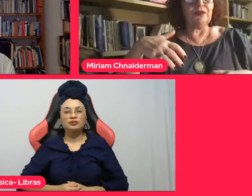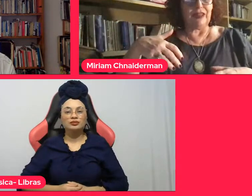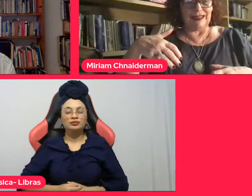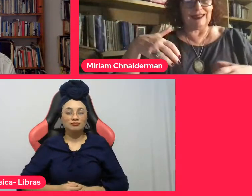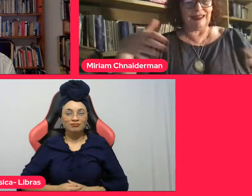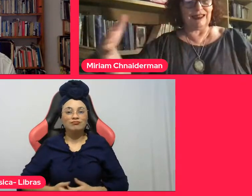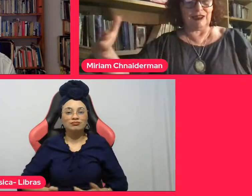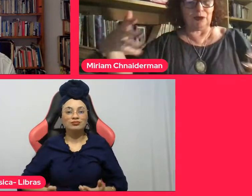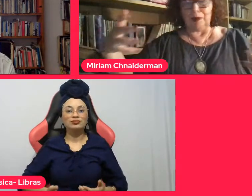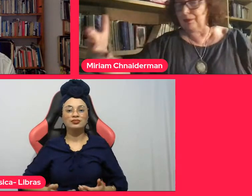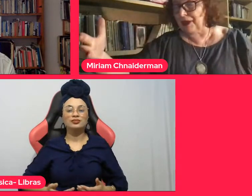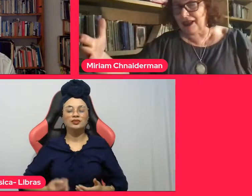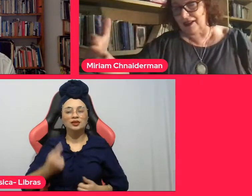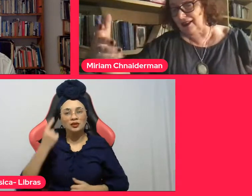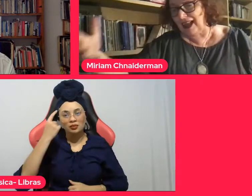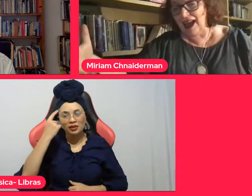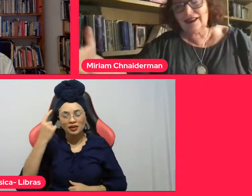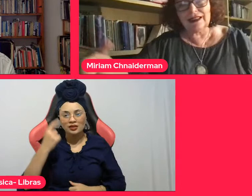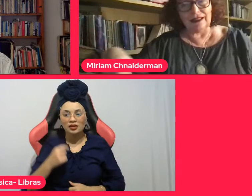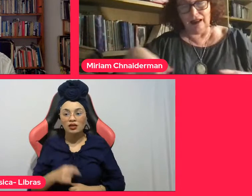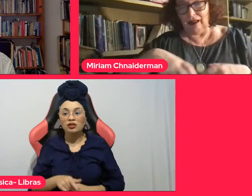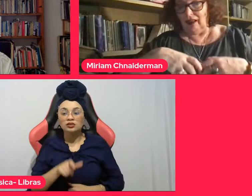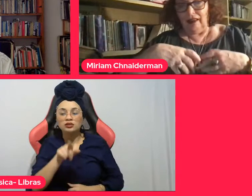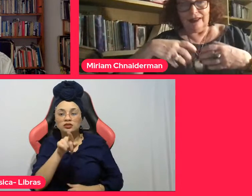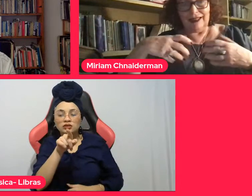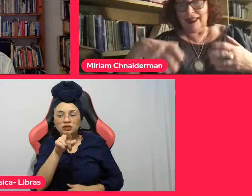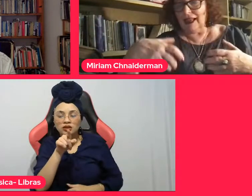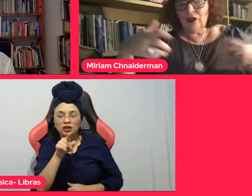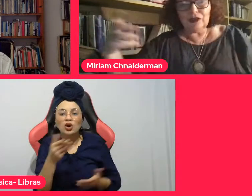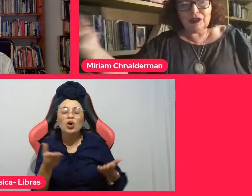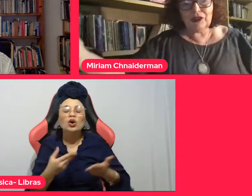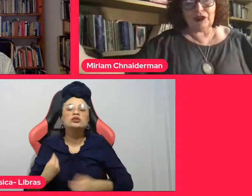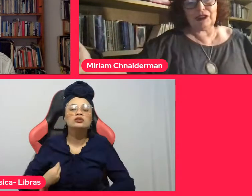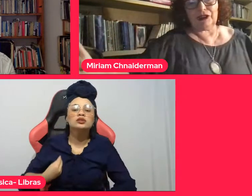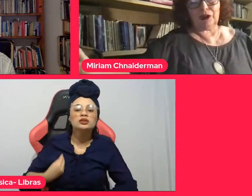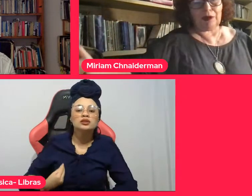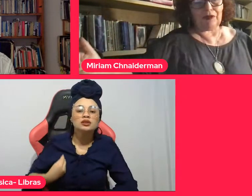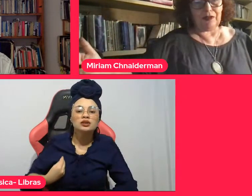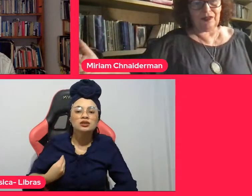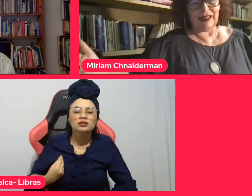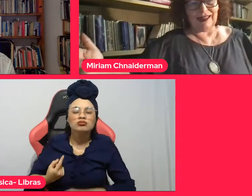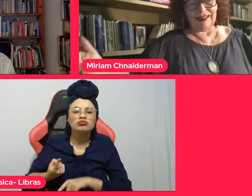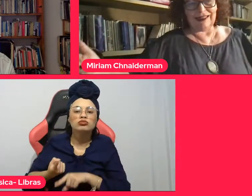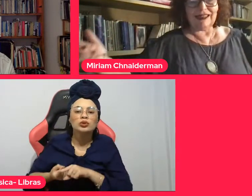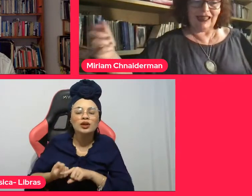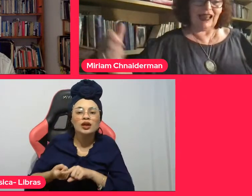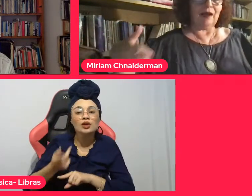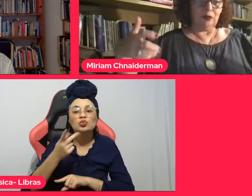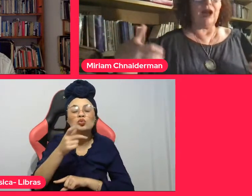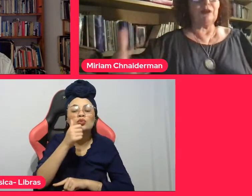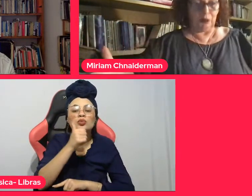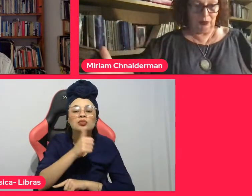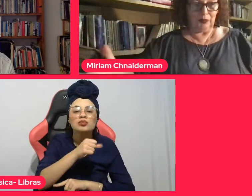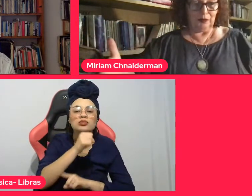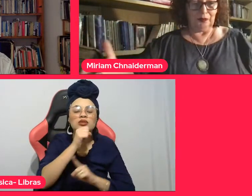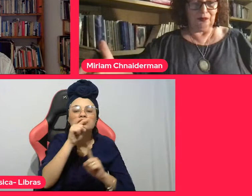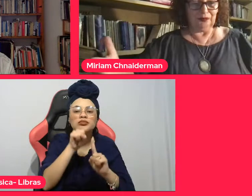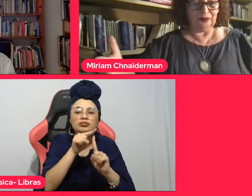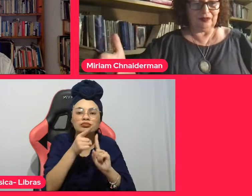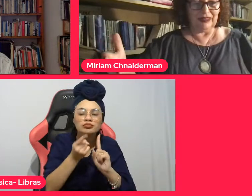outro me faz existir. bebê nasce sem condições de sobreviver, sem o